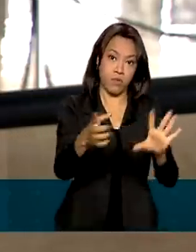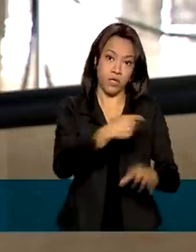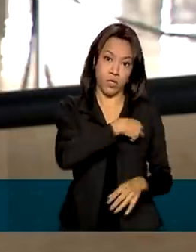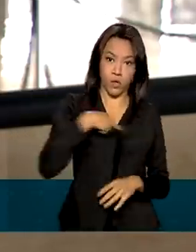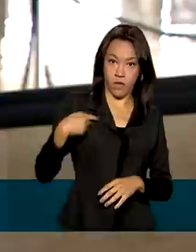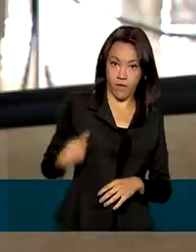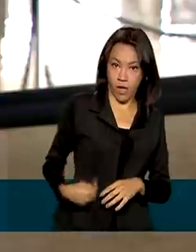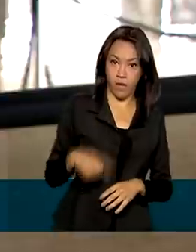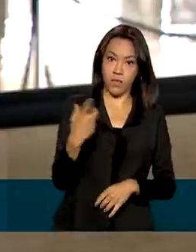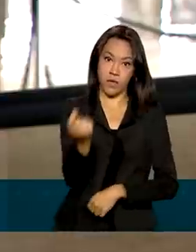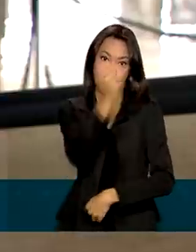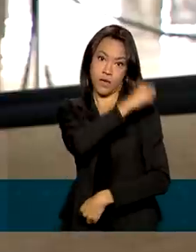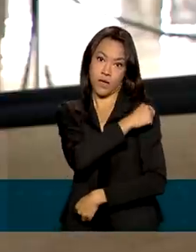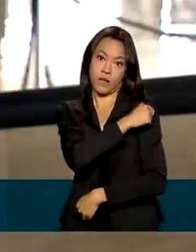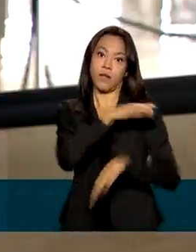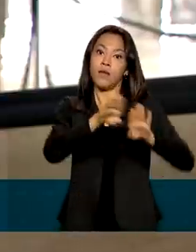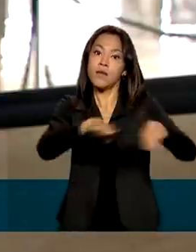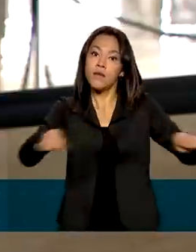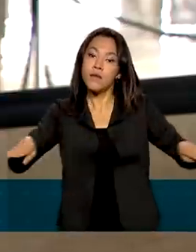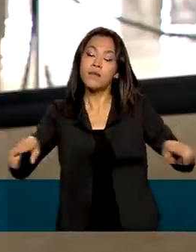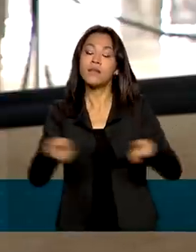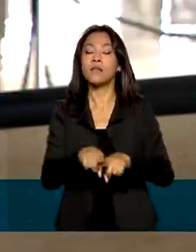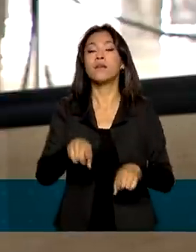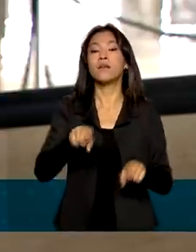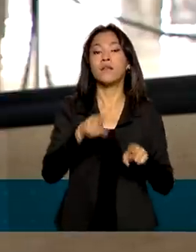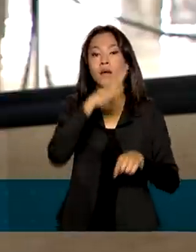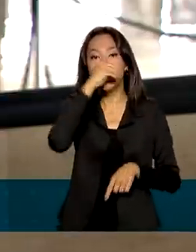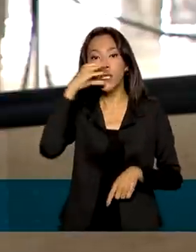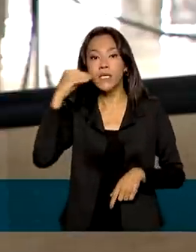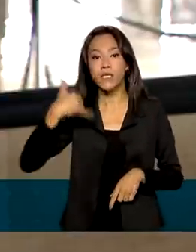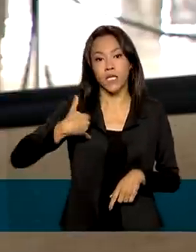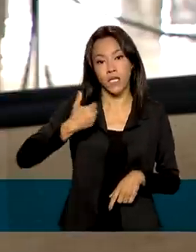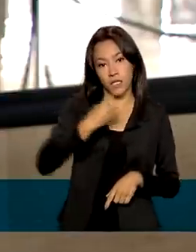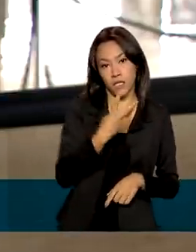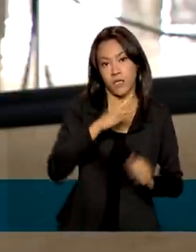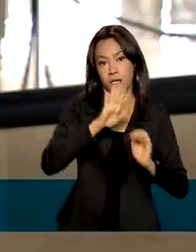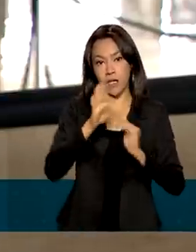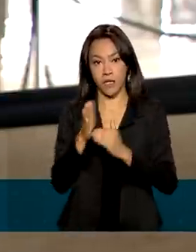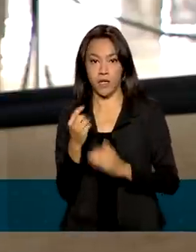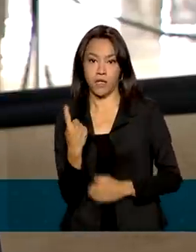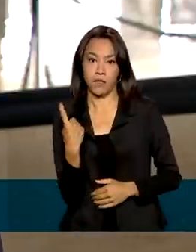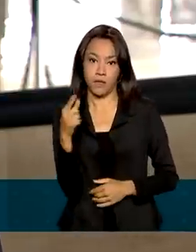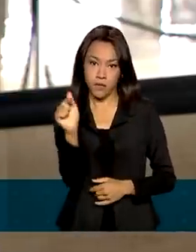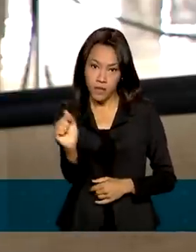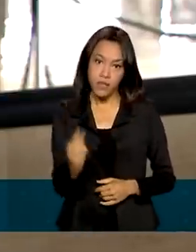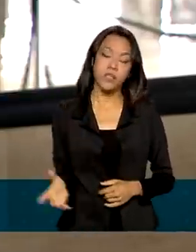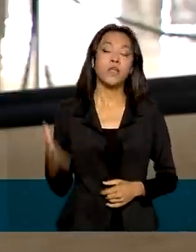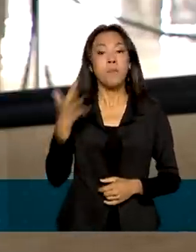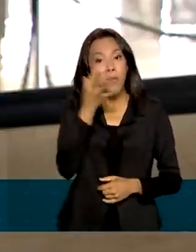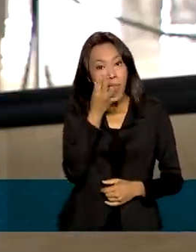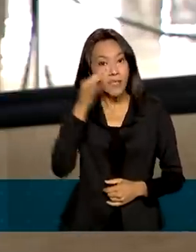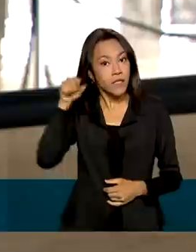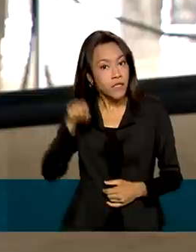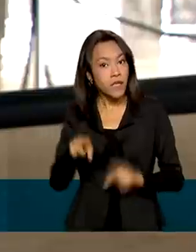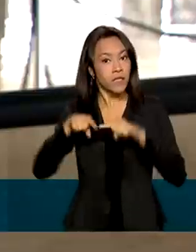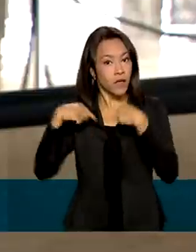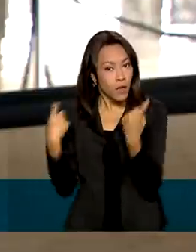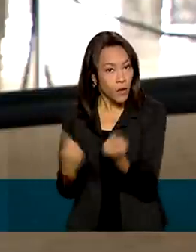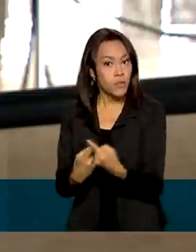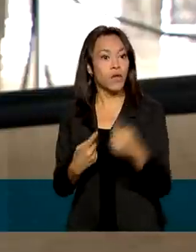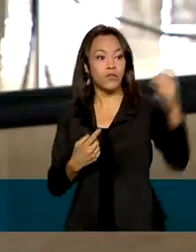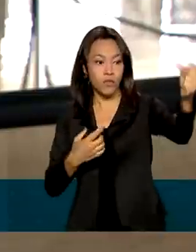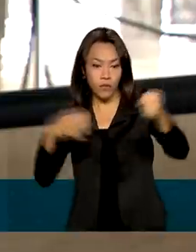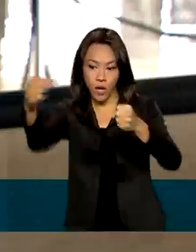aplicação em crianças e adolescentes de 3 a 17 anos. Também estiveram presentes nesta reunião representantes de entidades